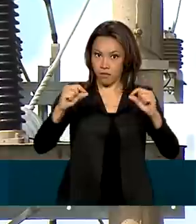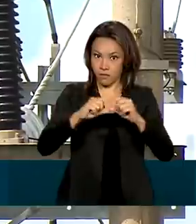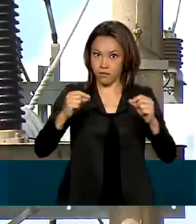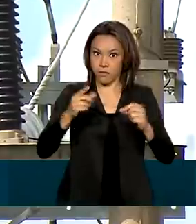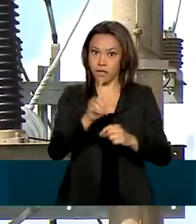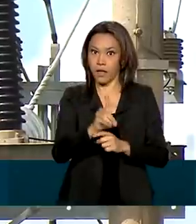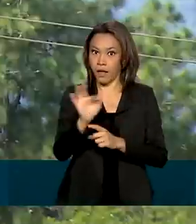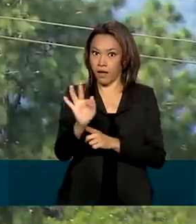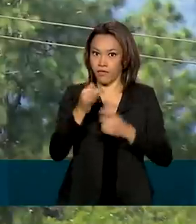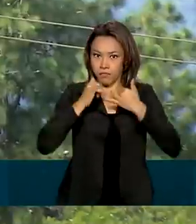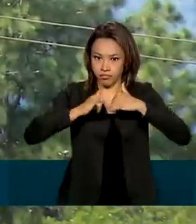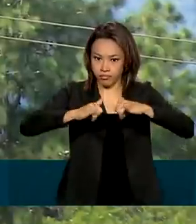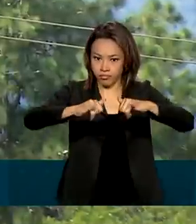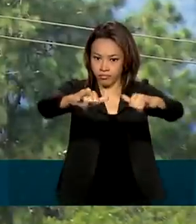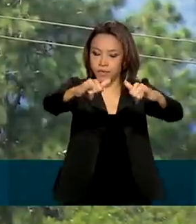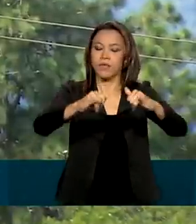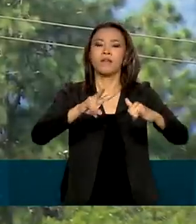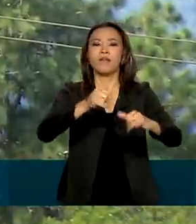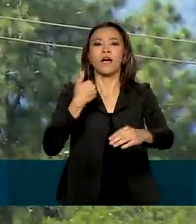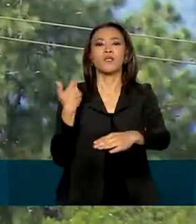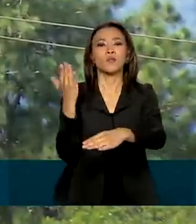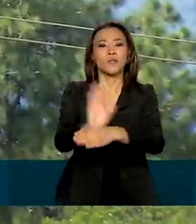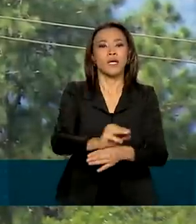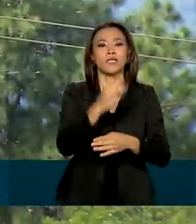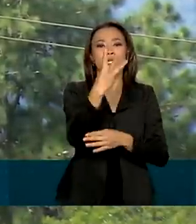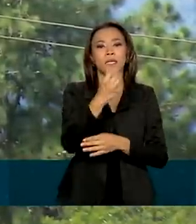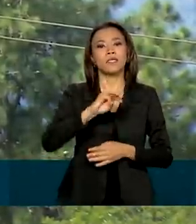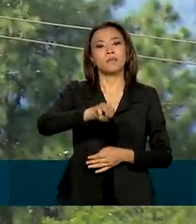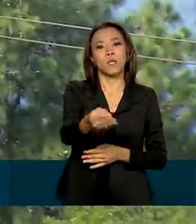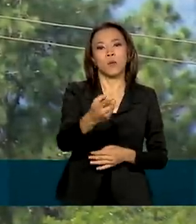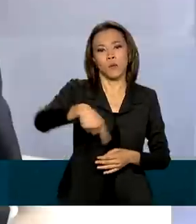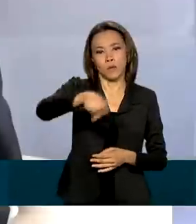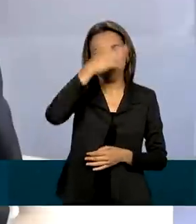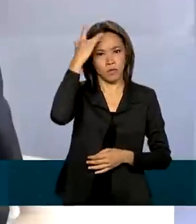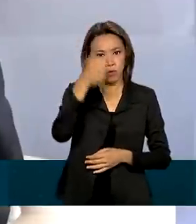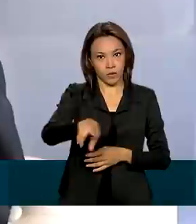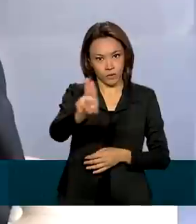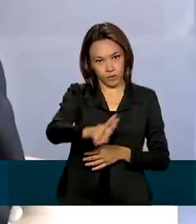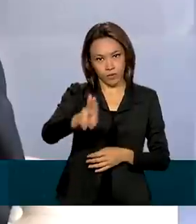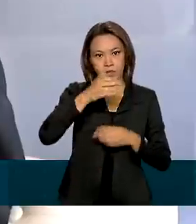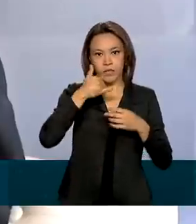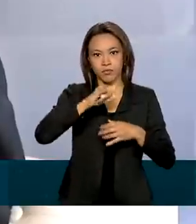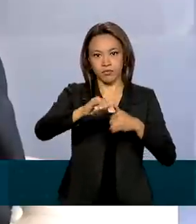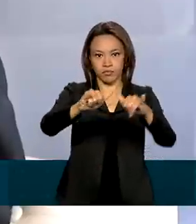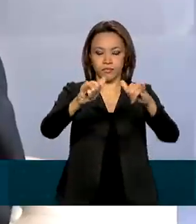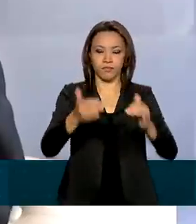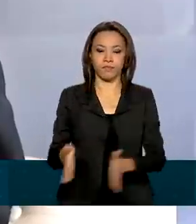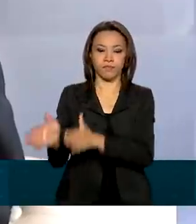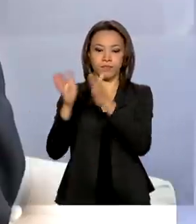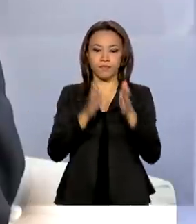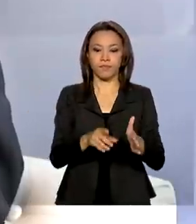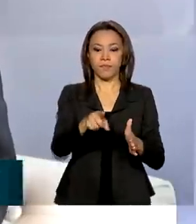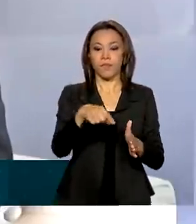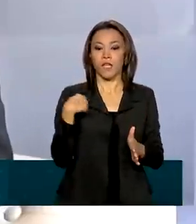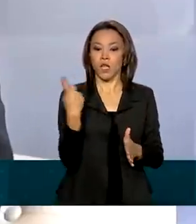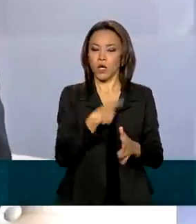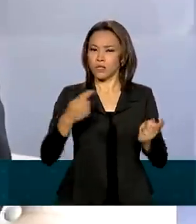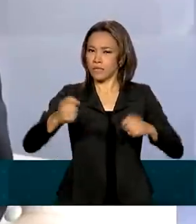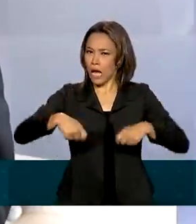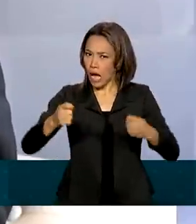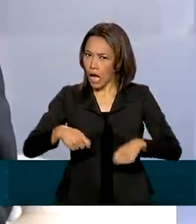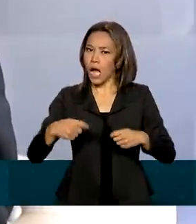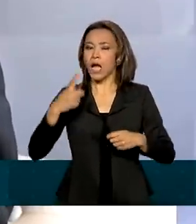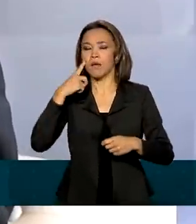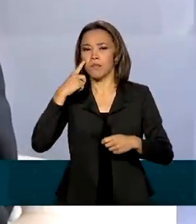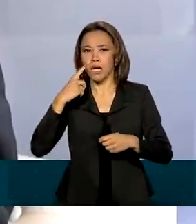e beneficiar cerca de 3 milhões de consumidores. Nós temos capacidade de investimento, temos